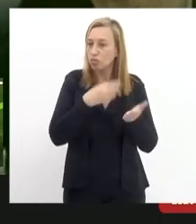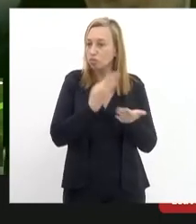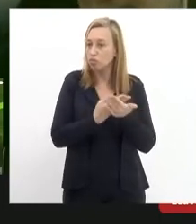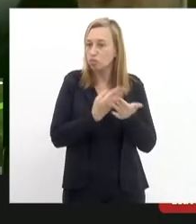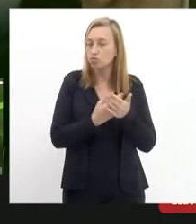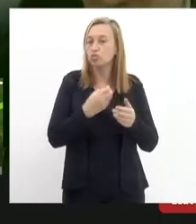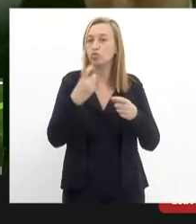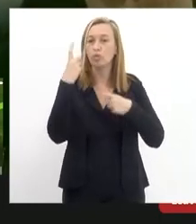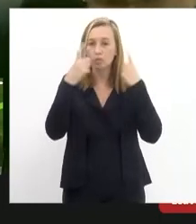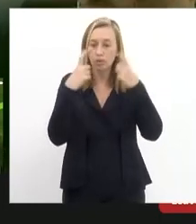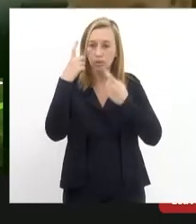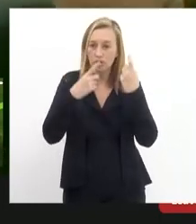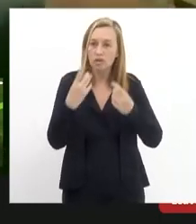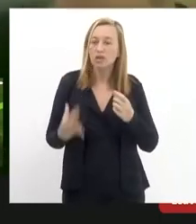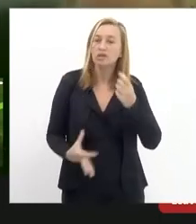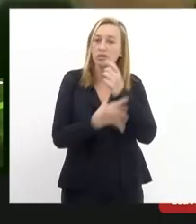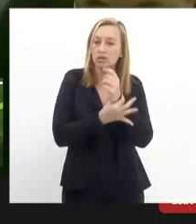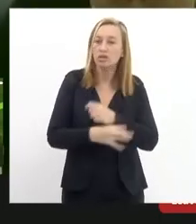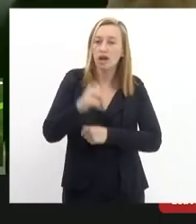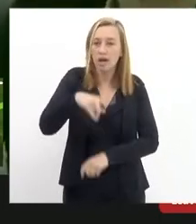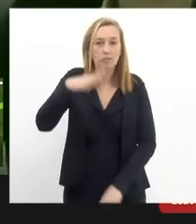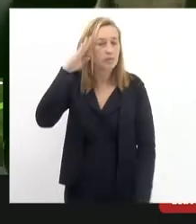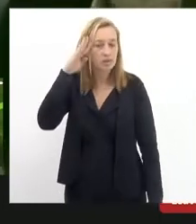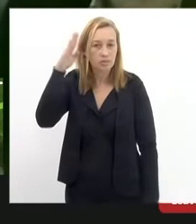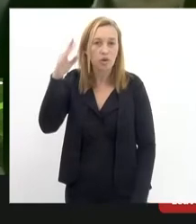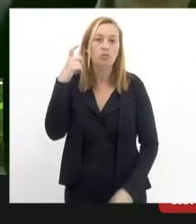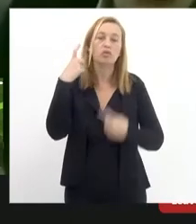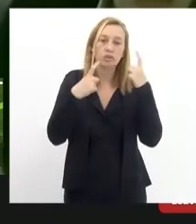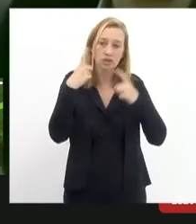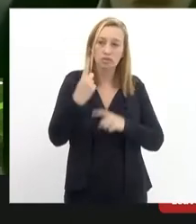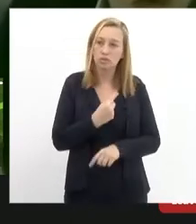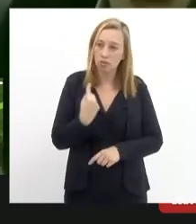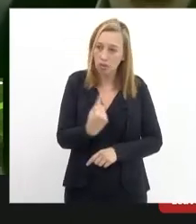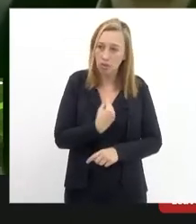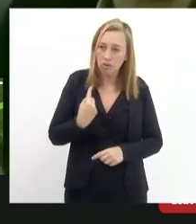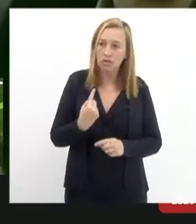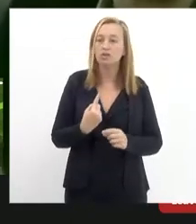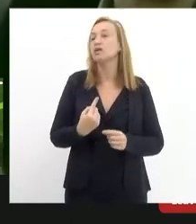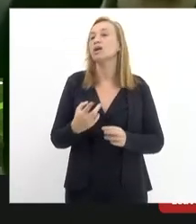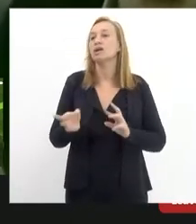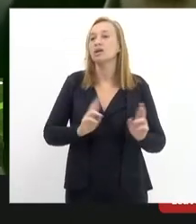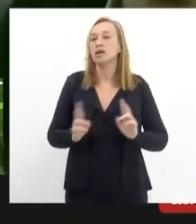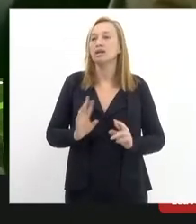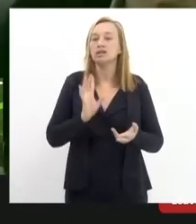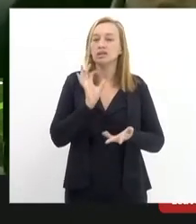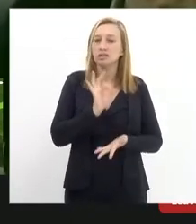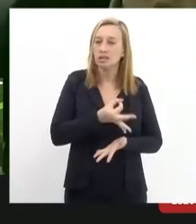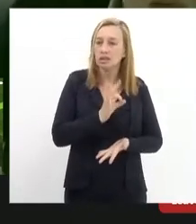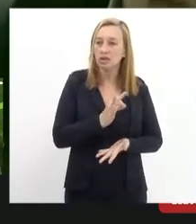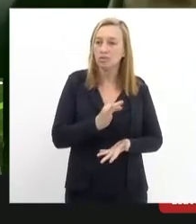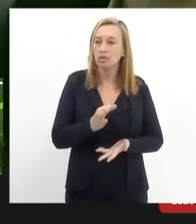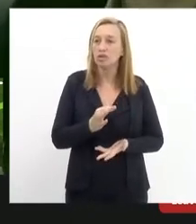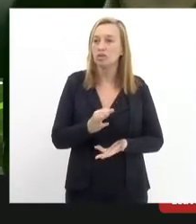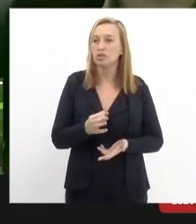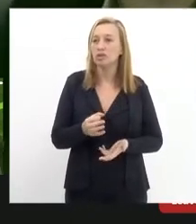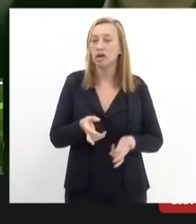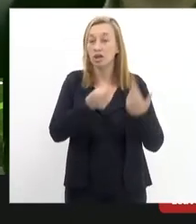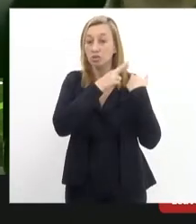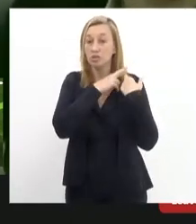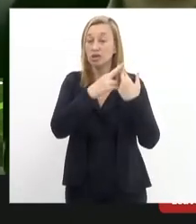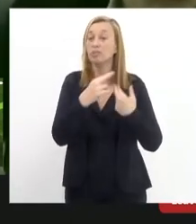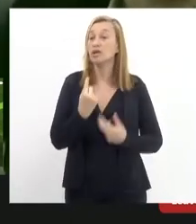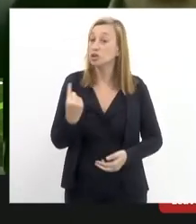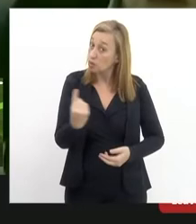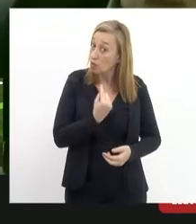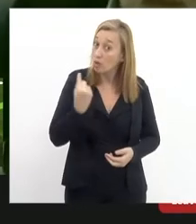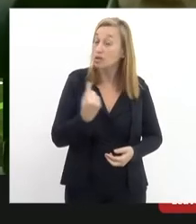quanto à segurança é a nossa principal preocupação associada naturalmente aquilo que recai no nosso ombro e diz respeito